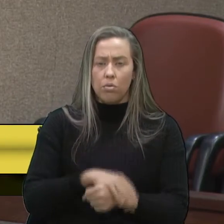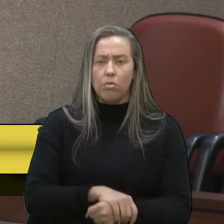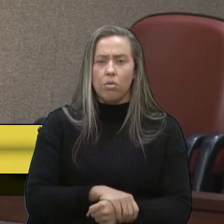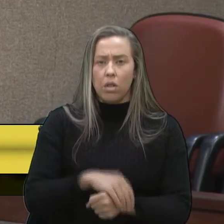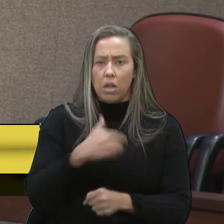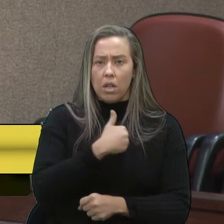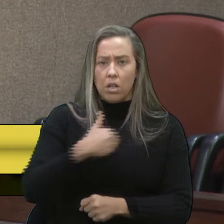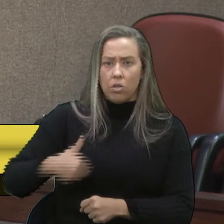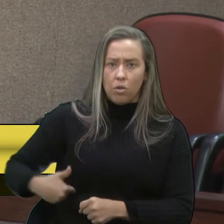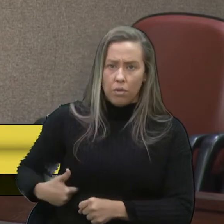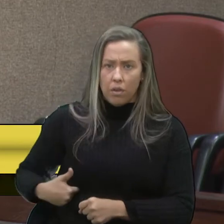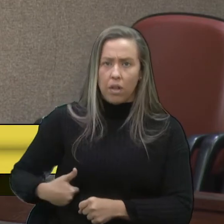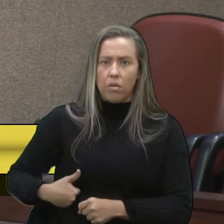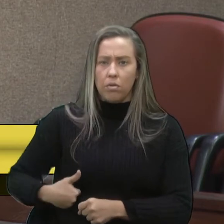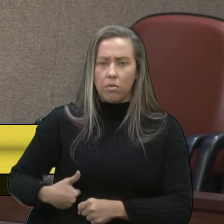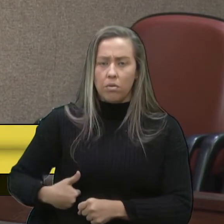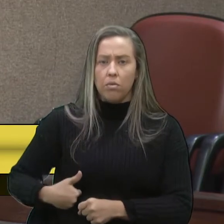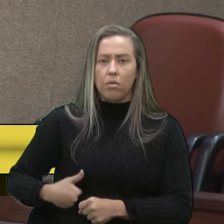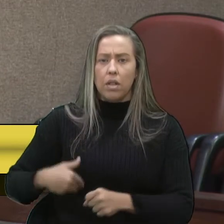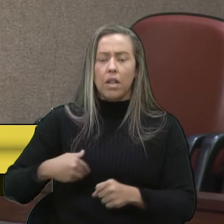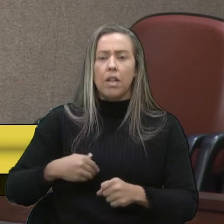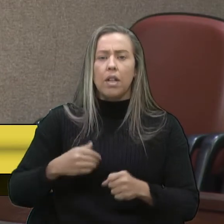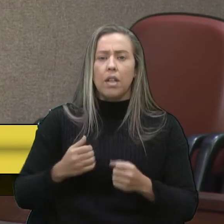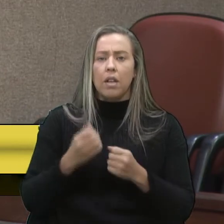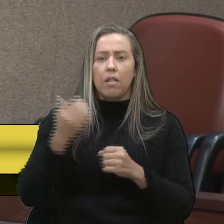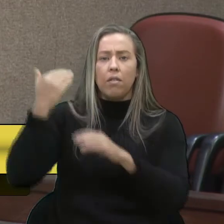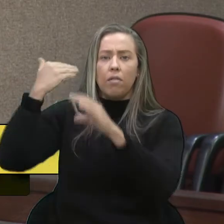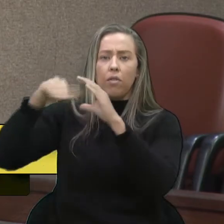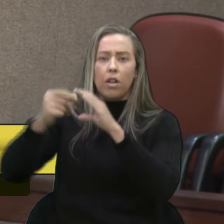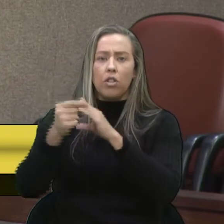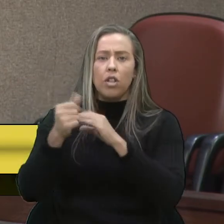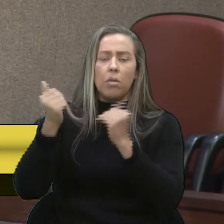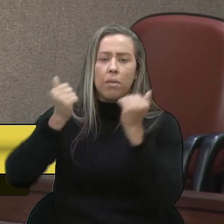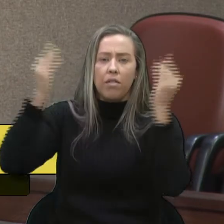de governos aqui que mandaram dinheiro para fora desse país.